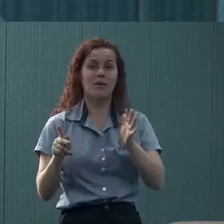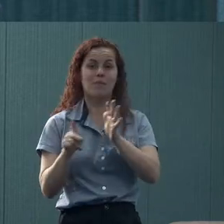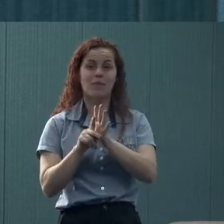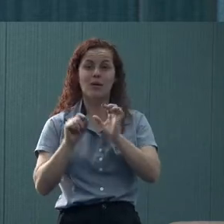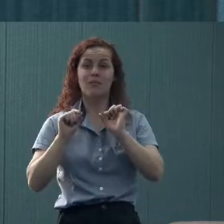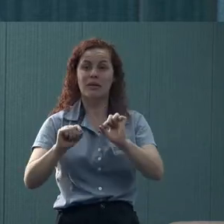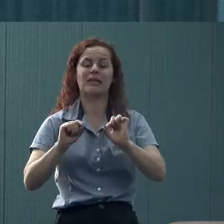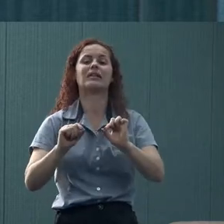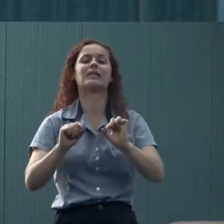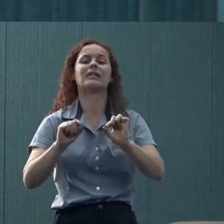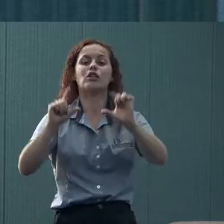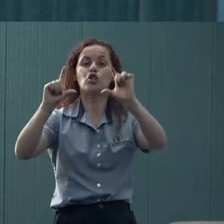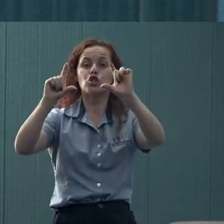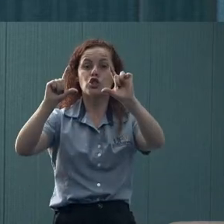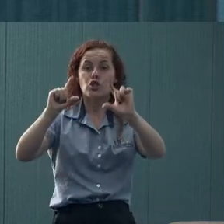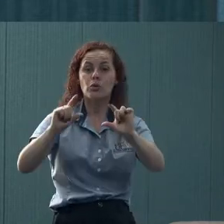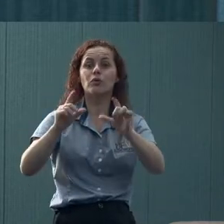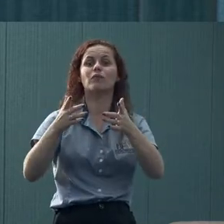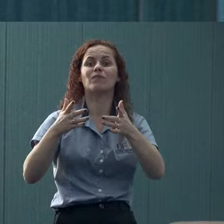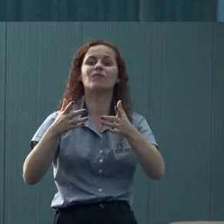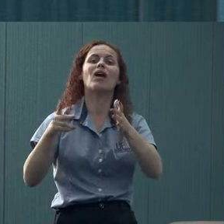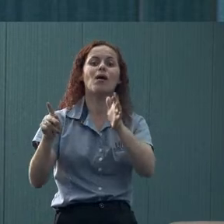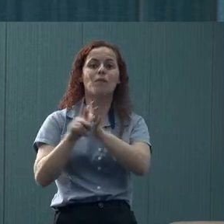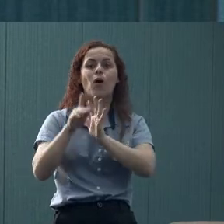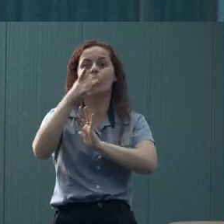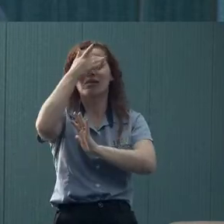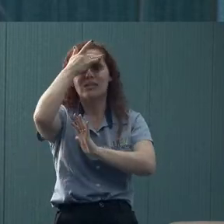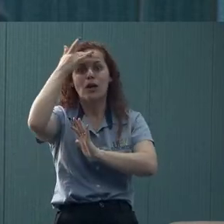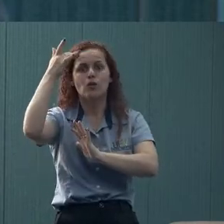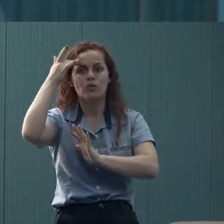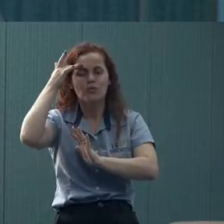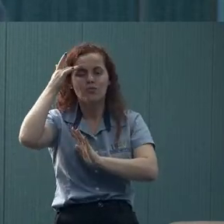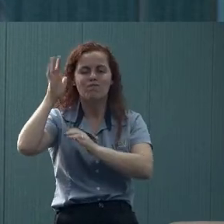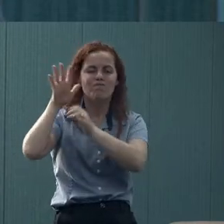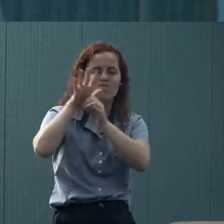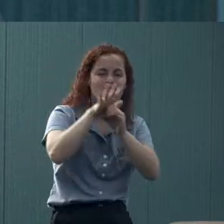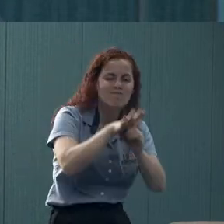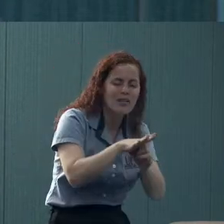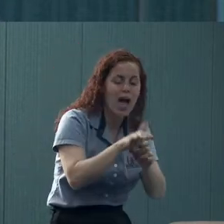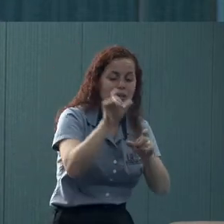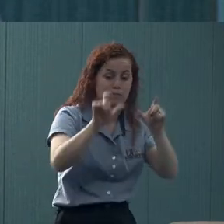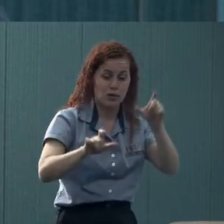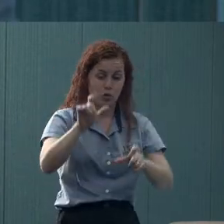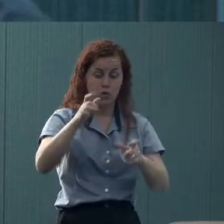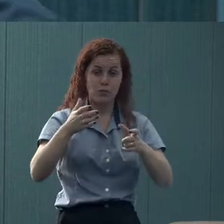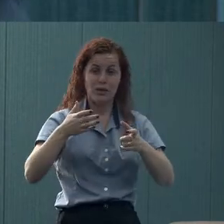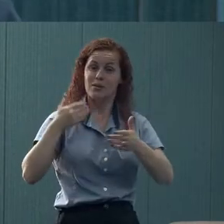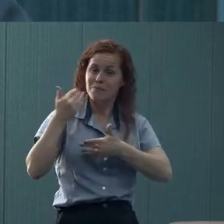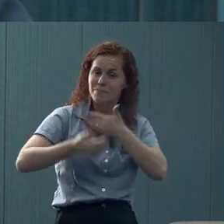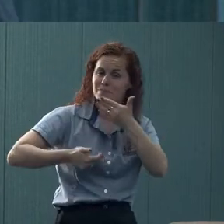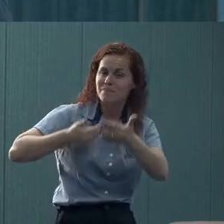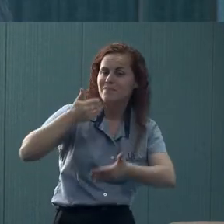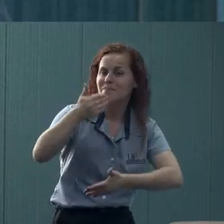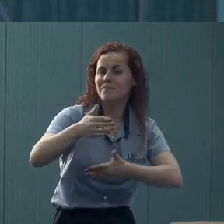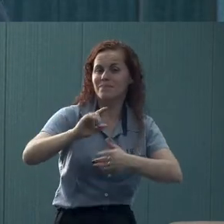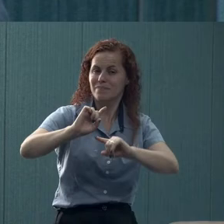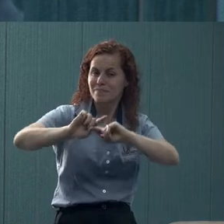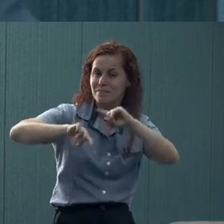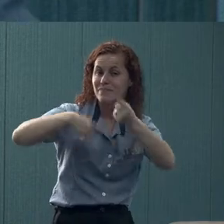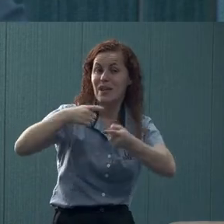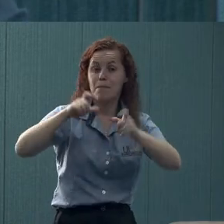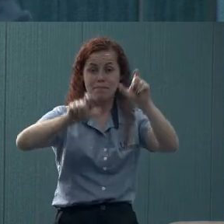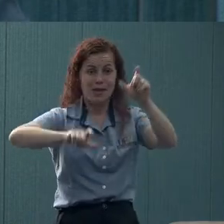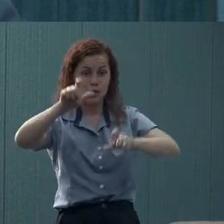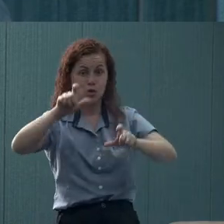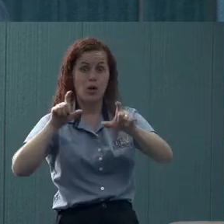você está diminuindo, você está afetando a saúde mental das pessoas, porque as pessoas precisam se manter. E um tanto de pessoas aqui na